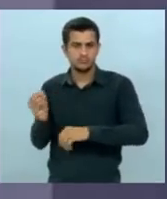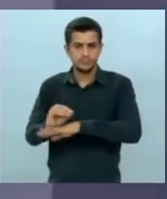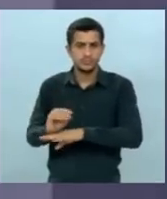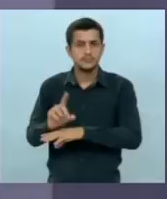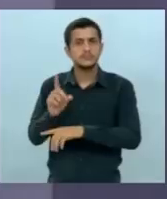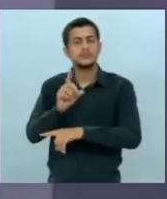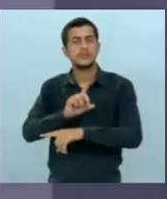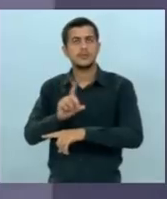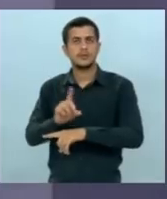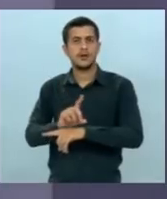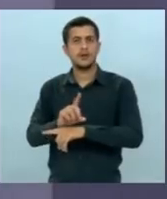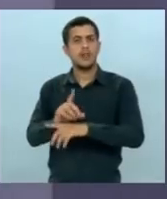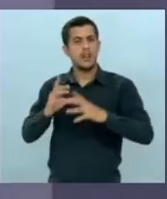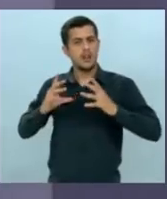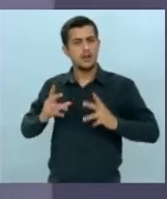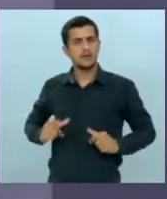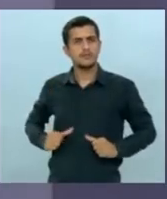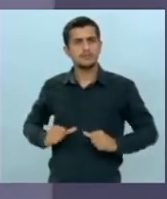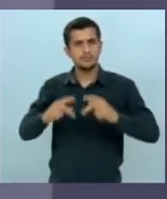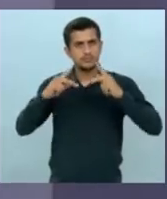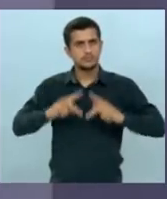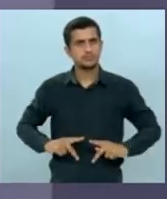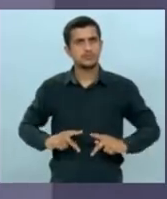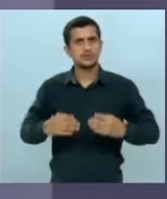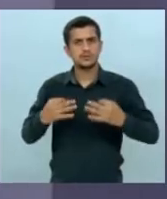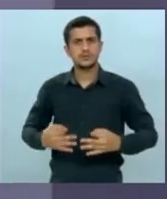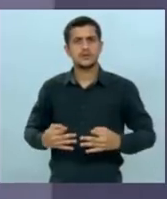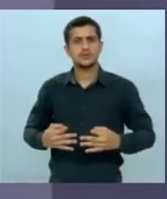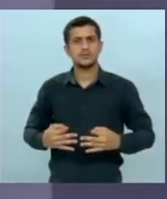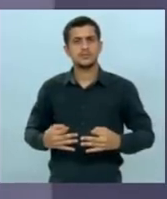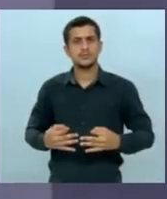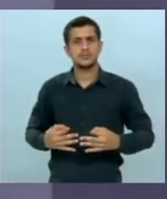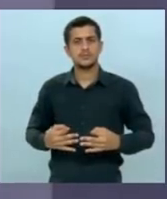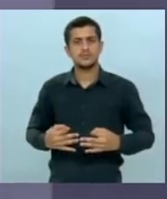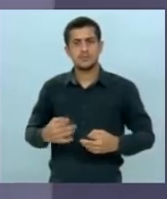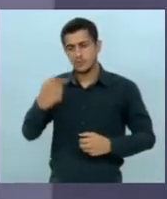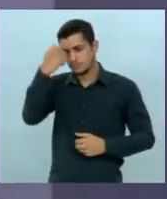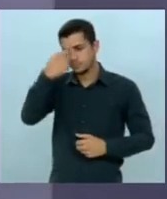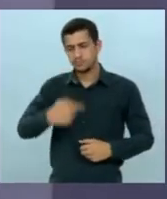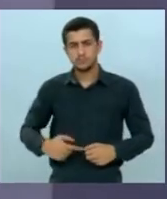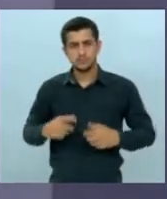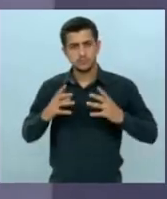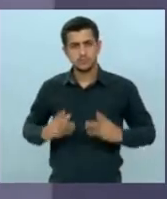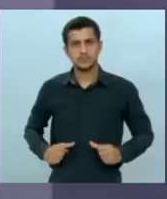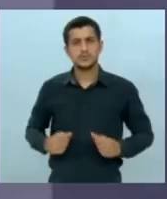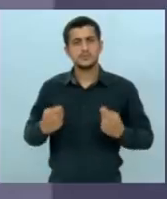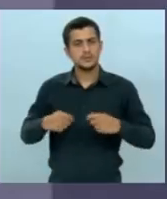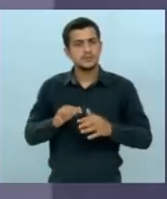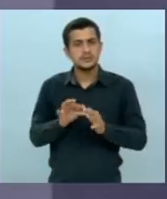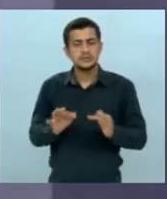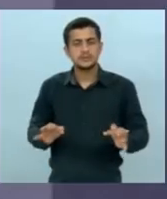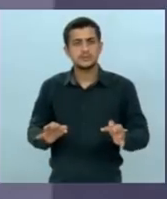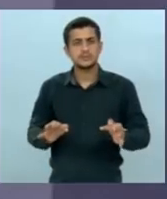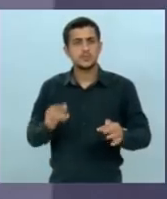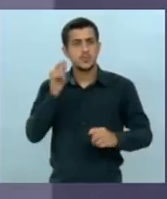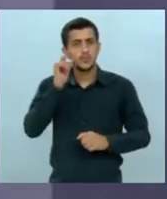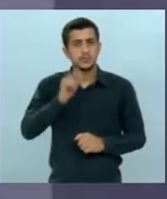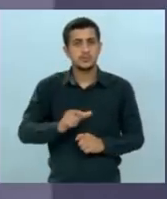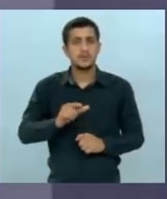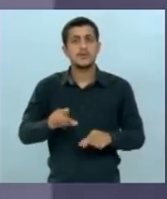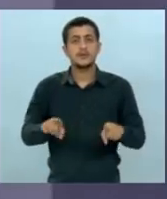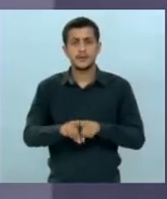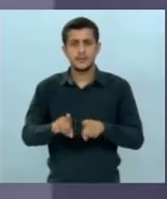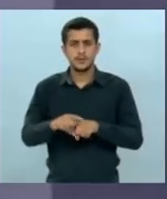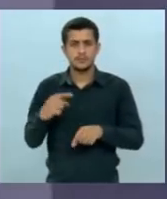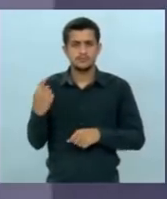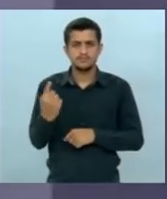de maneira limpa com lisura com honestidade é simples a Zambuja você fazer isso nós temos que